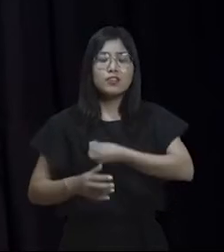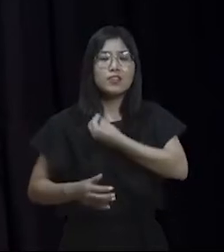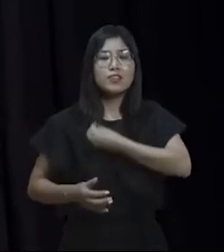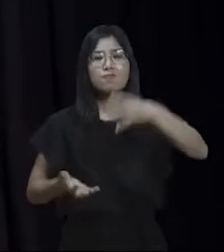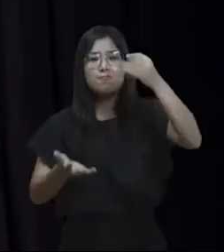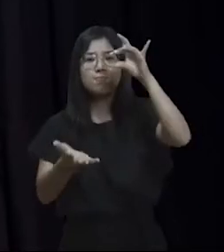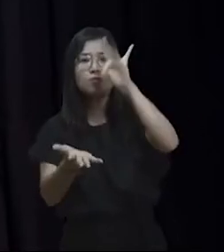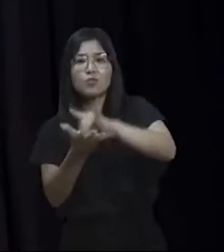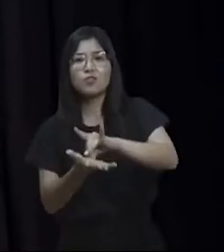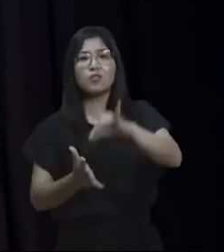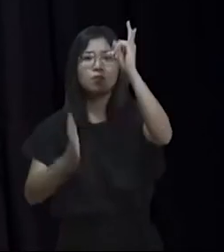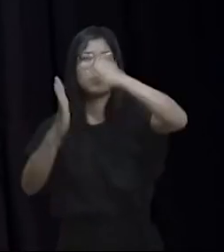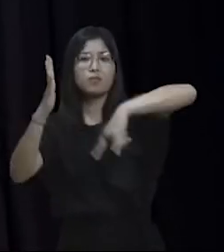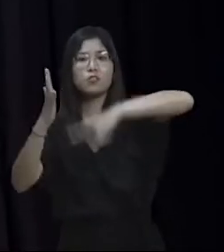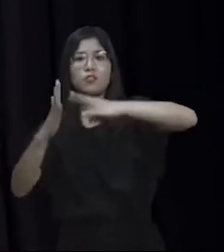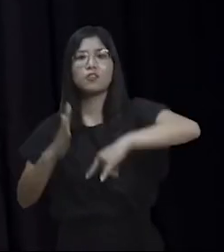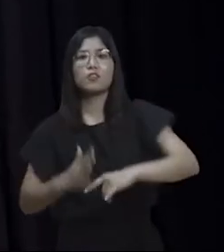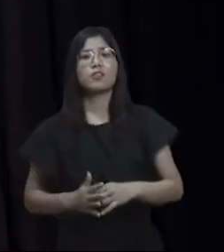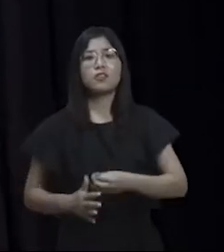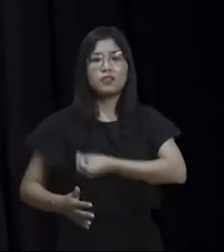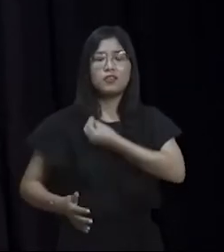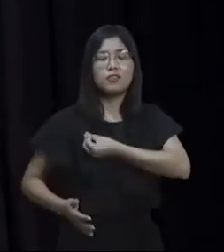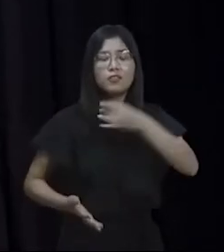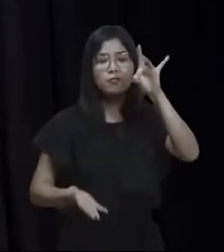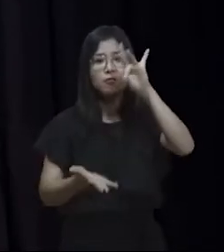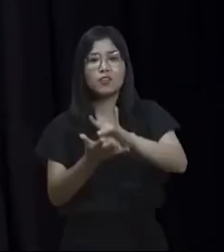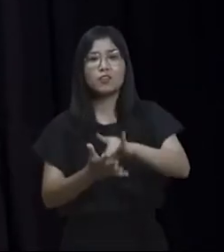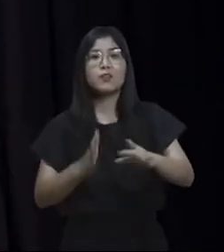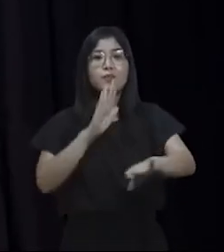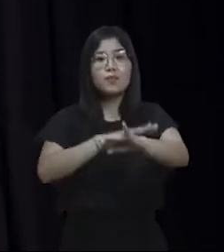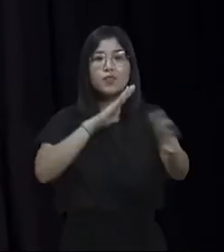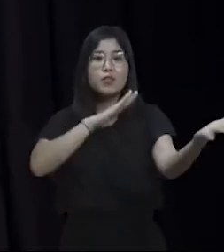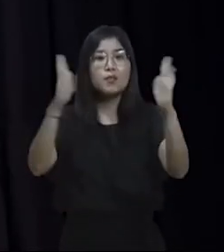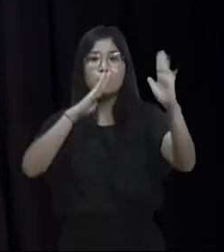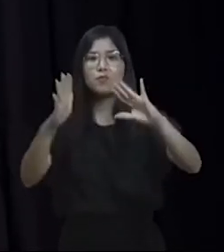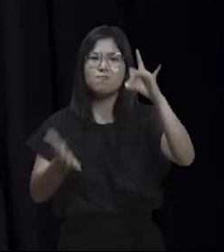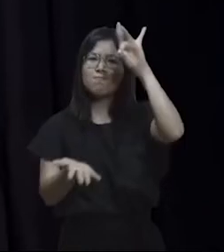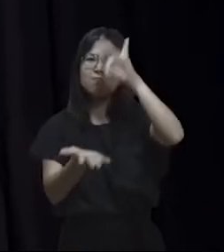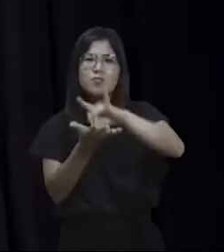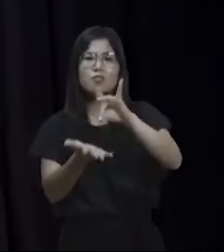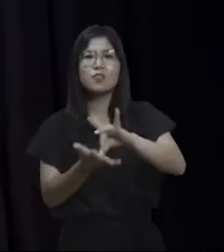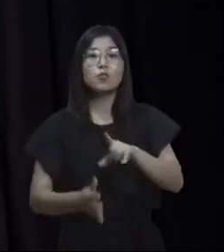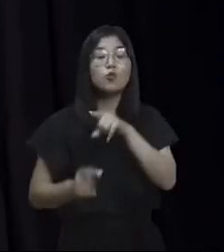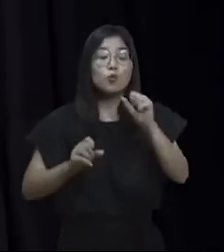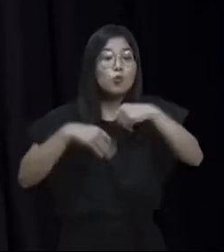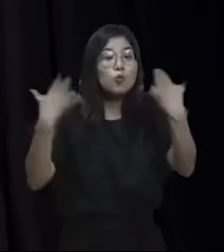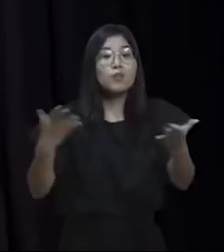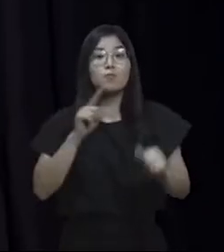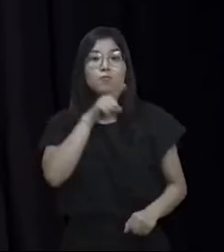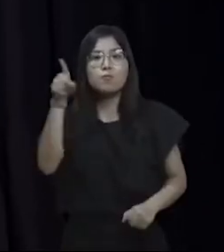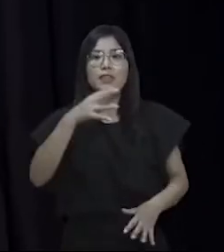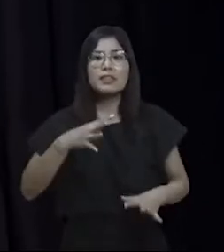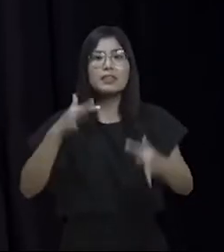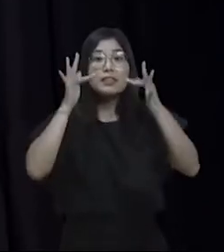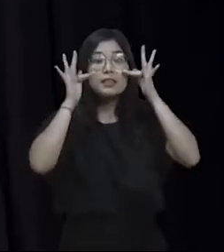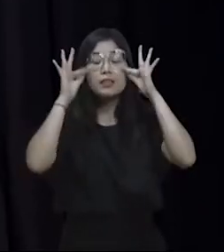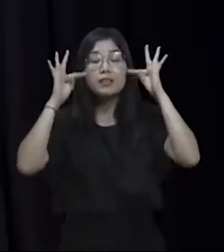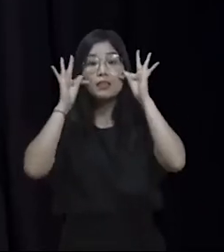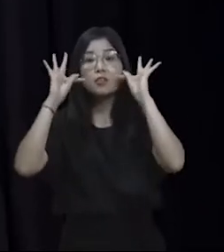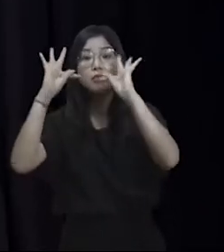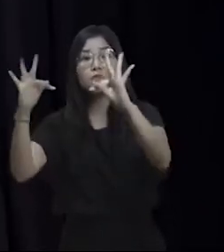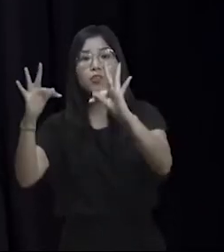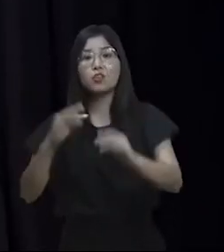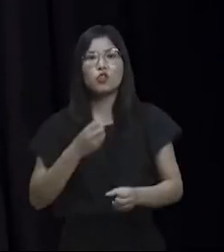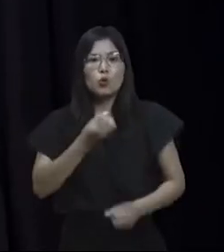mas um documentário sobre a vida real em tempo real. Porque enquanto estávamos lá, inquirindo as testemunhas, todos os dias